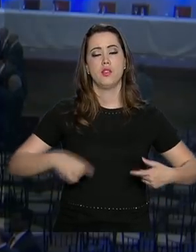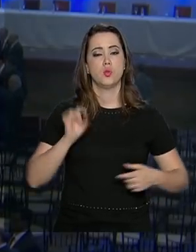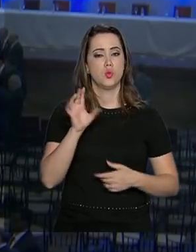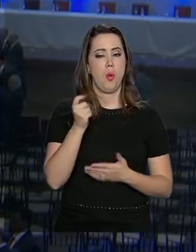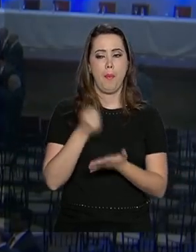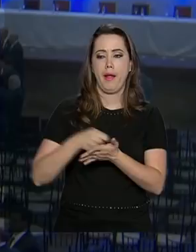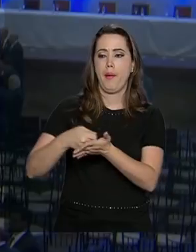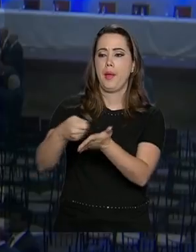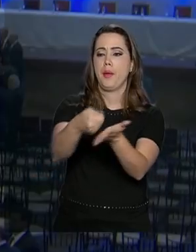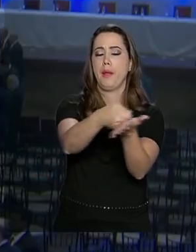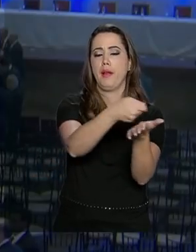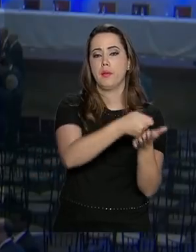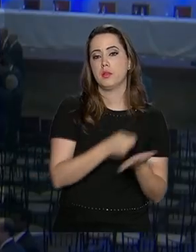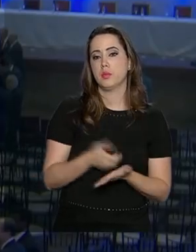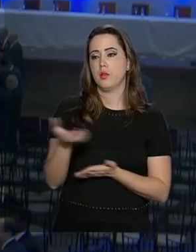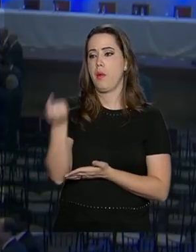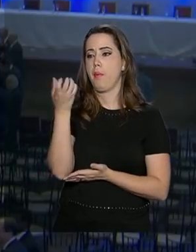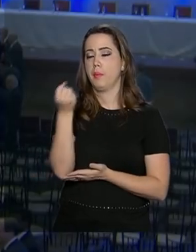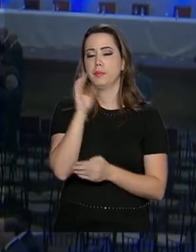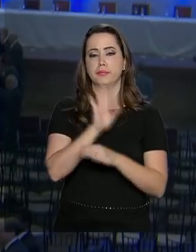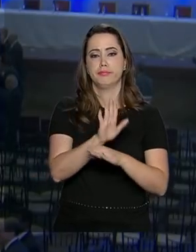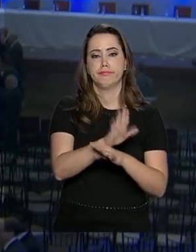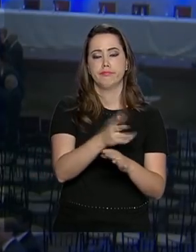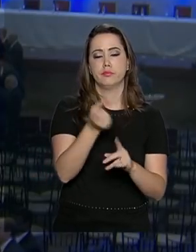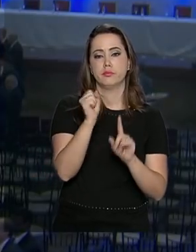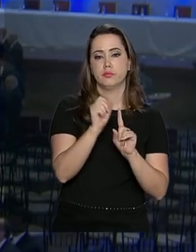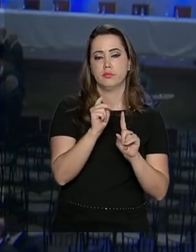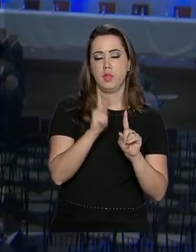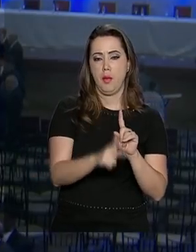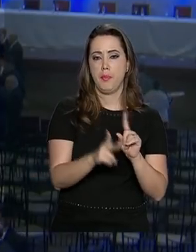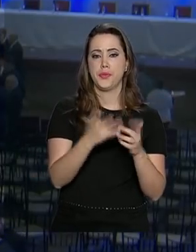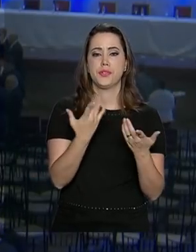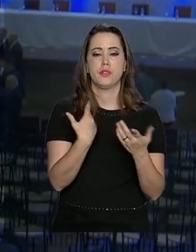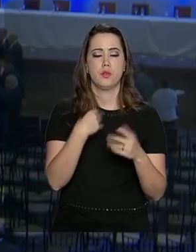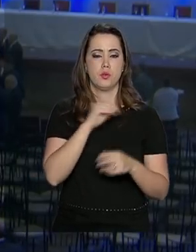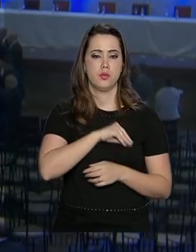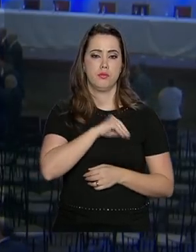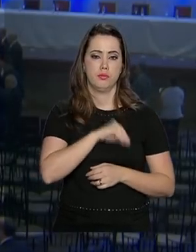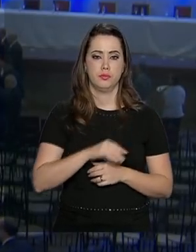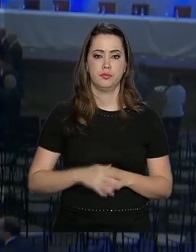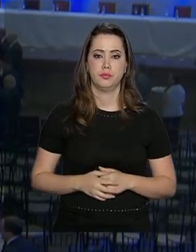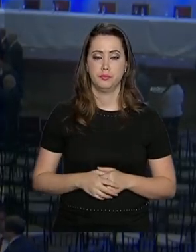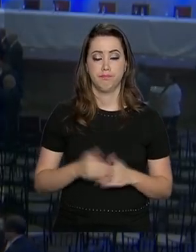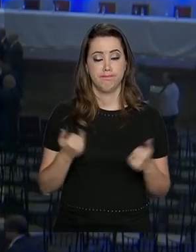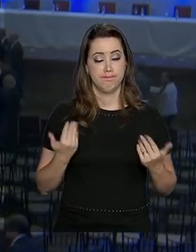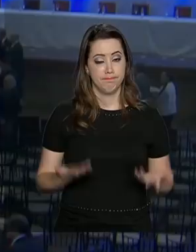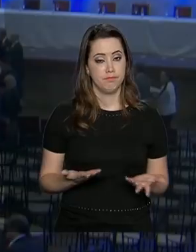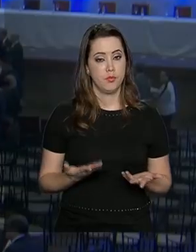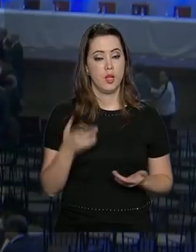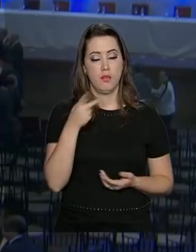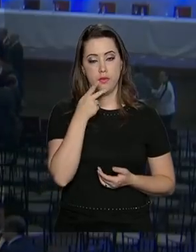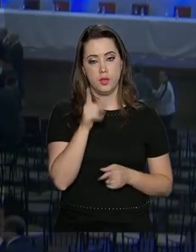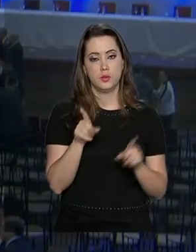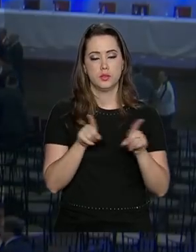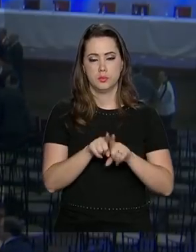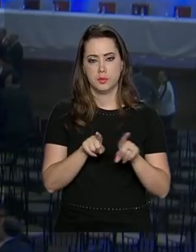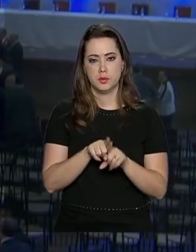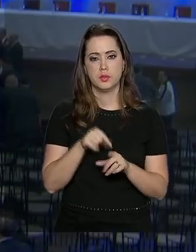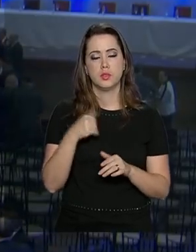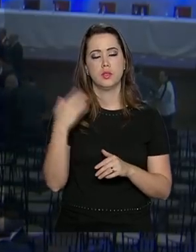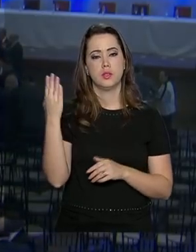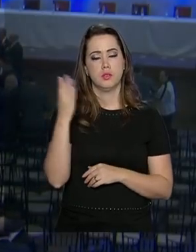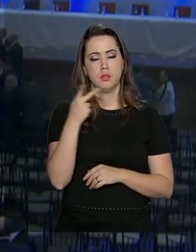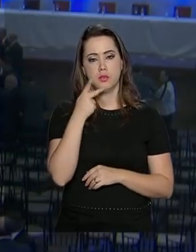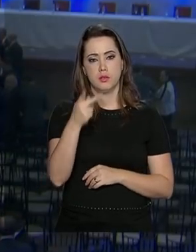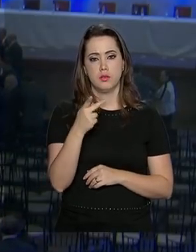para o pagamento de benefícios previdenciários e de salários de servidores públicos. Hamilton Mourão também falou a